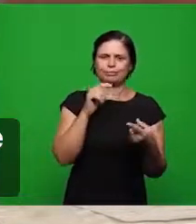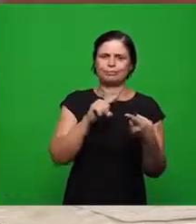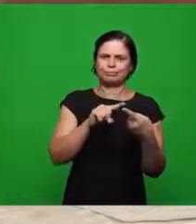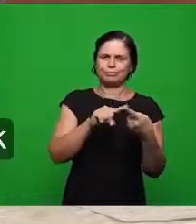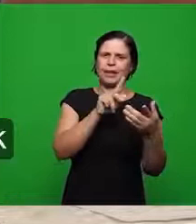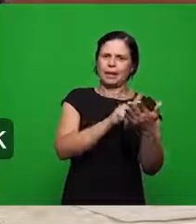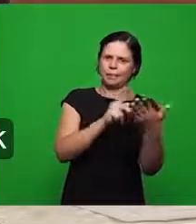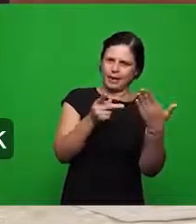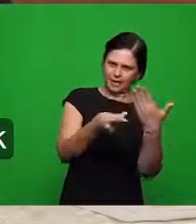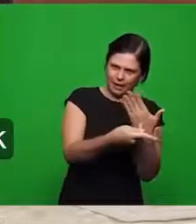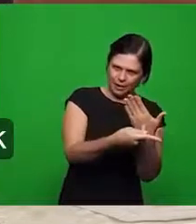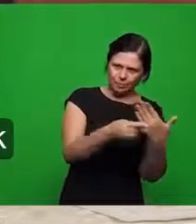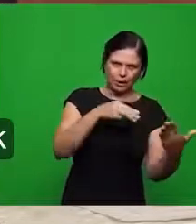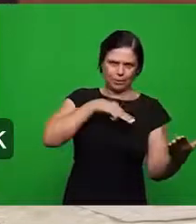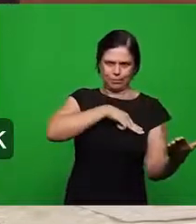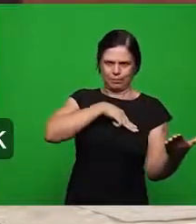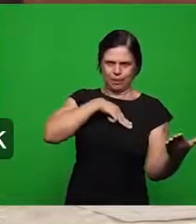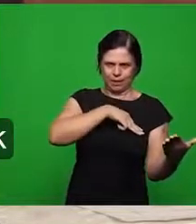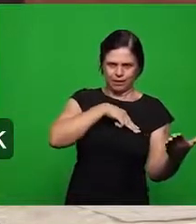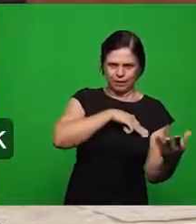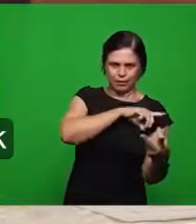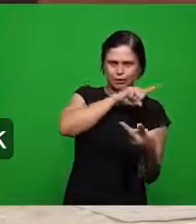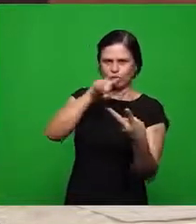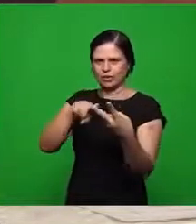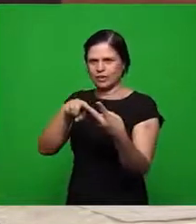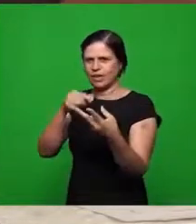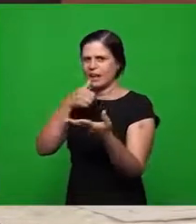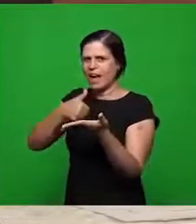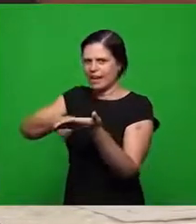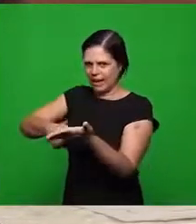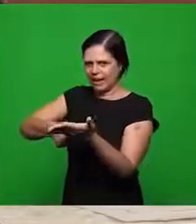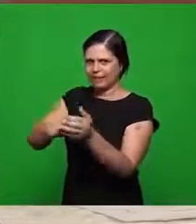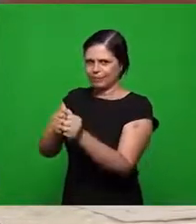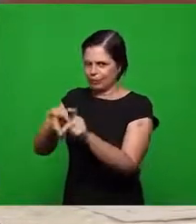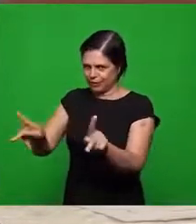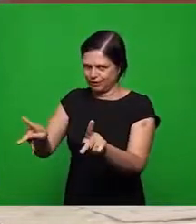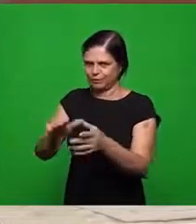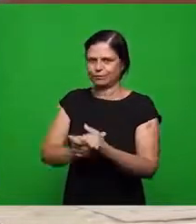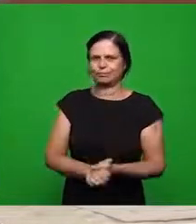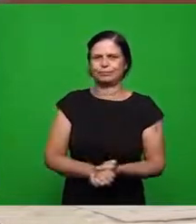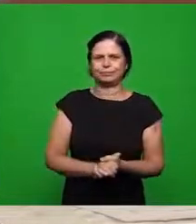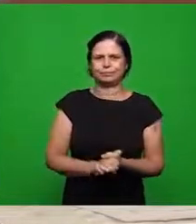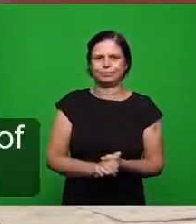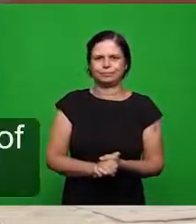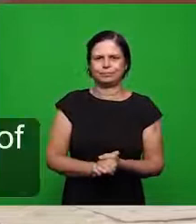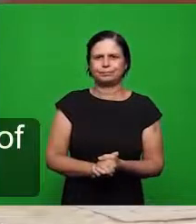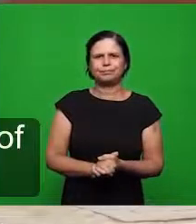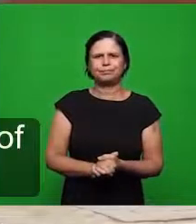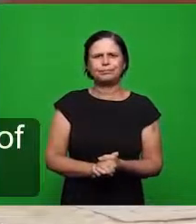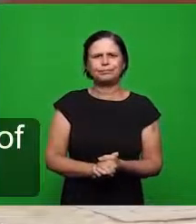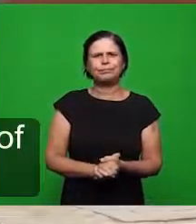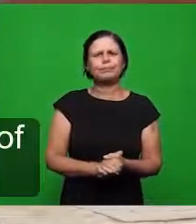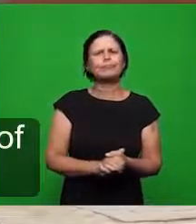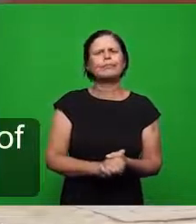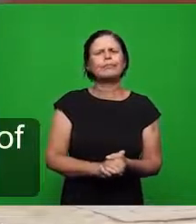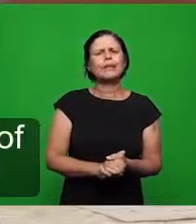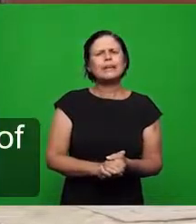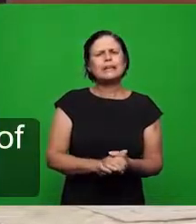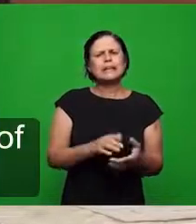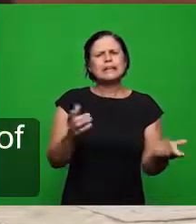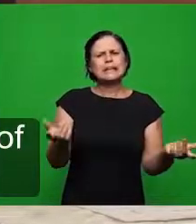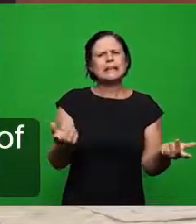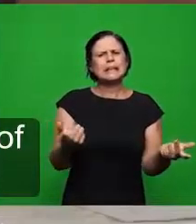do reino que está em Mateus e da carta ali no livro de apocalipse e é o enunciado o seguinte existe relação